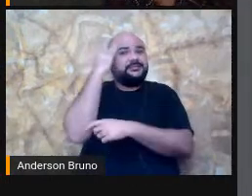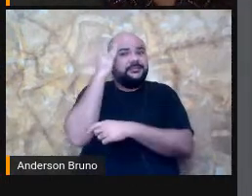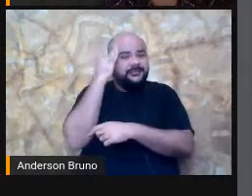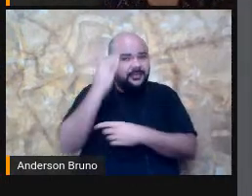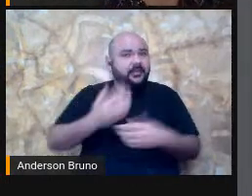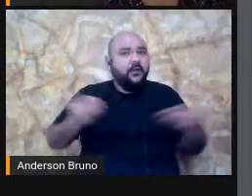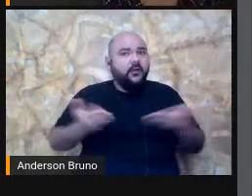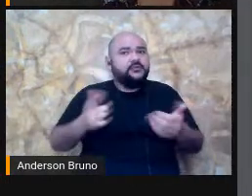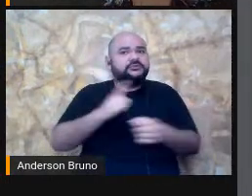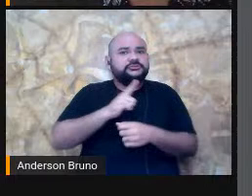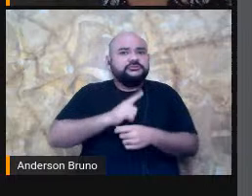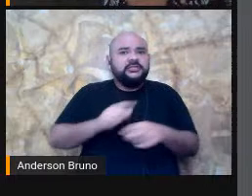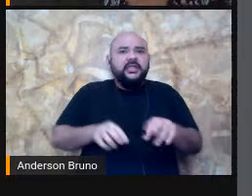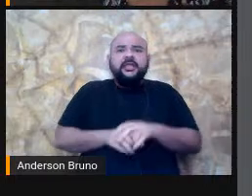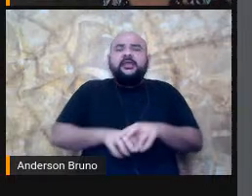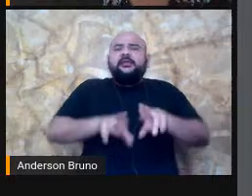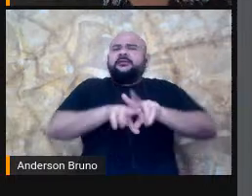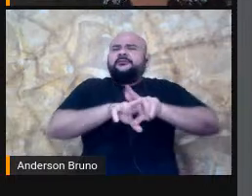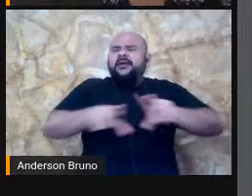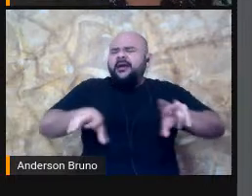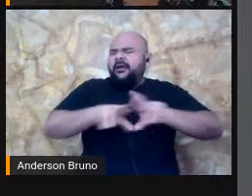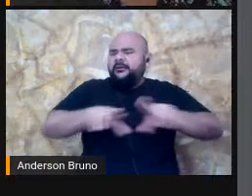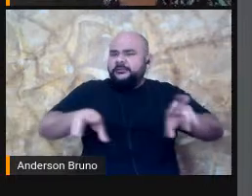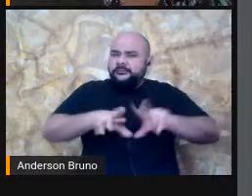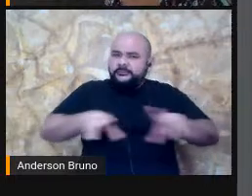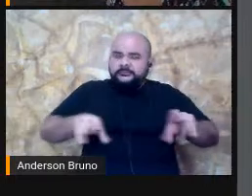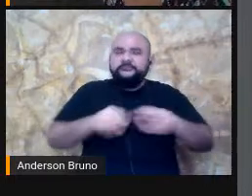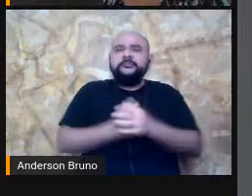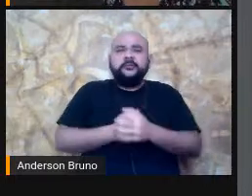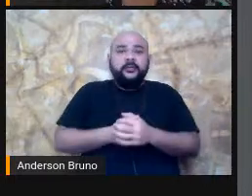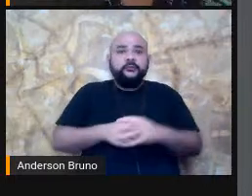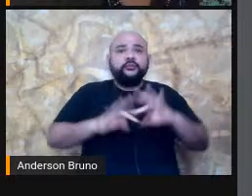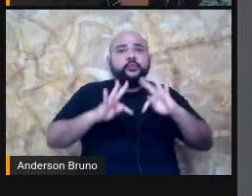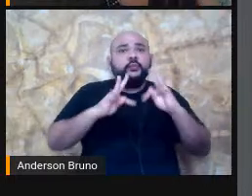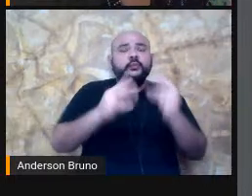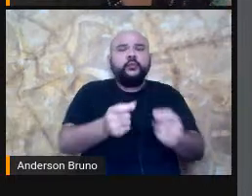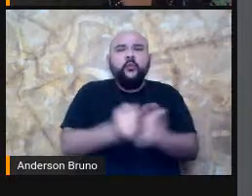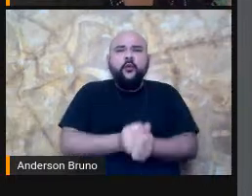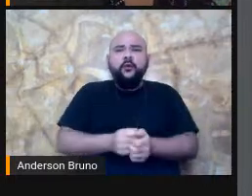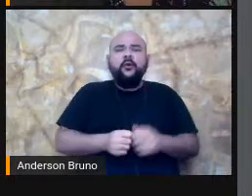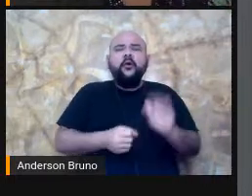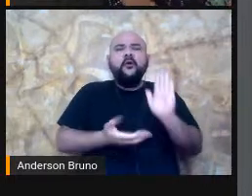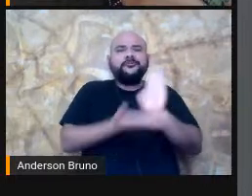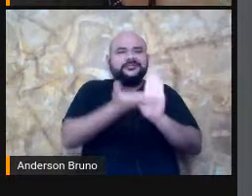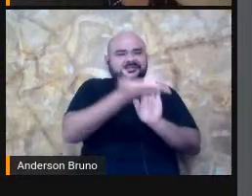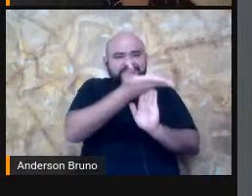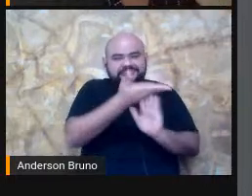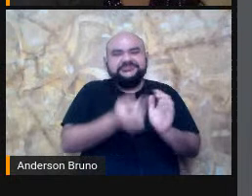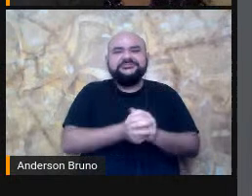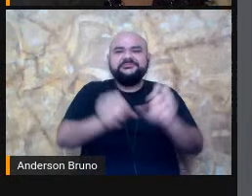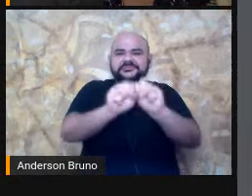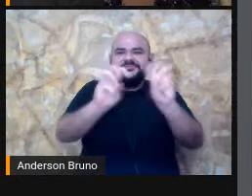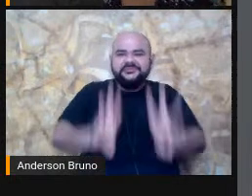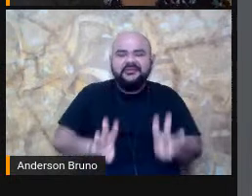repertório Muito grande Gratuito Né? Por exemplo De